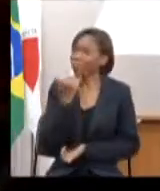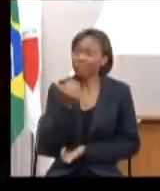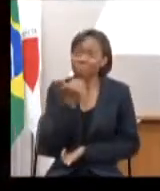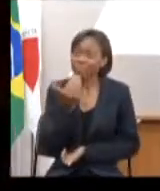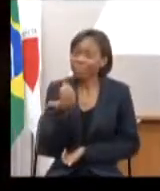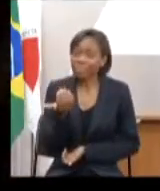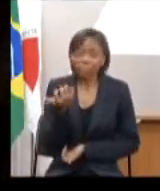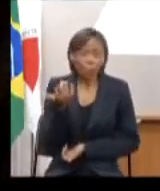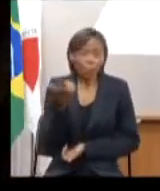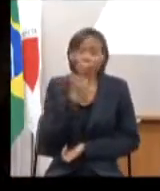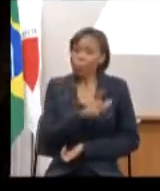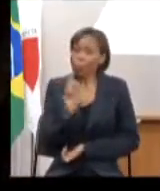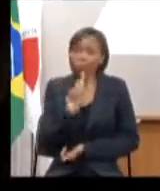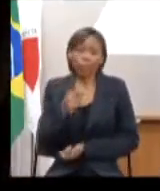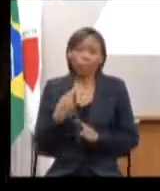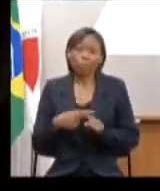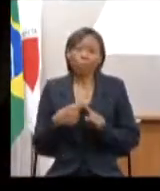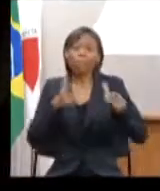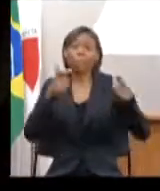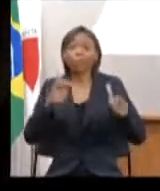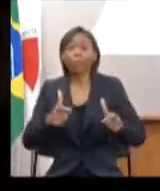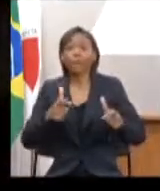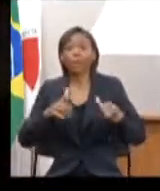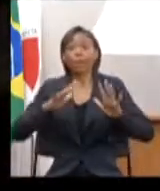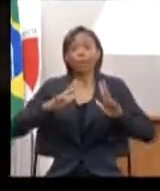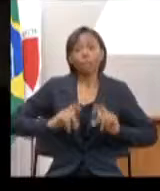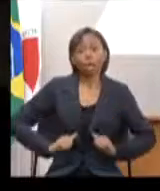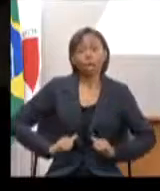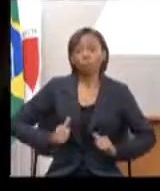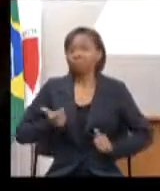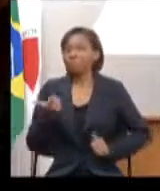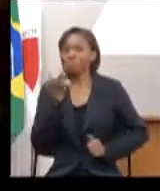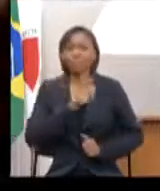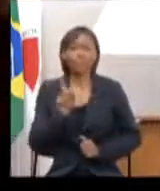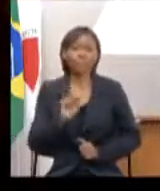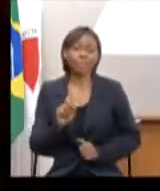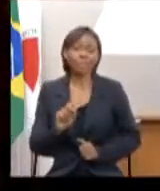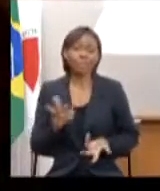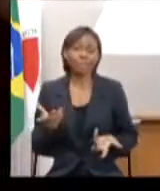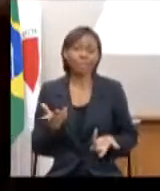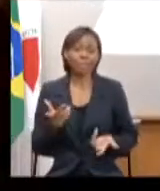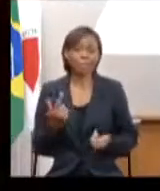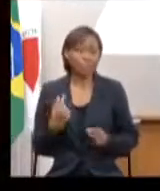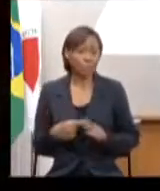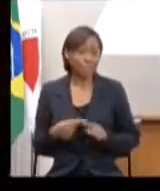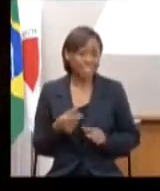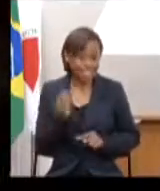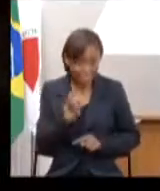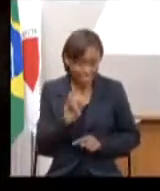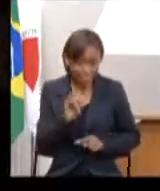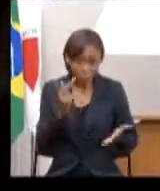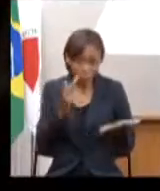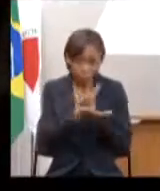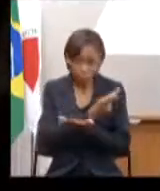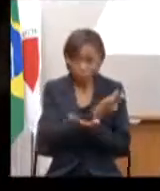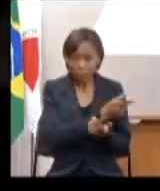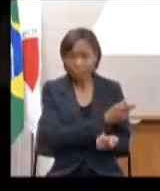espaço orçamentário ele não executa, não existe isso, o que depois vai para Tribunal de Contas e vem para essa comissão